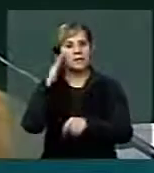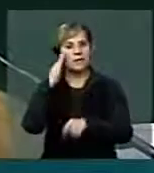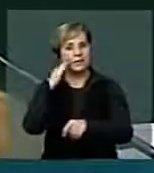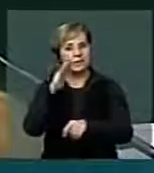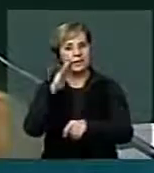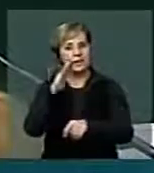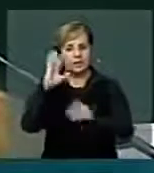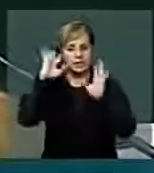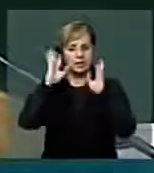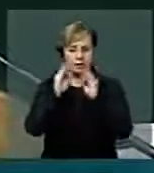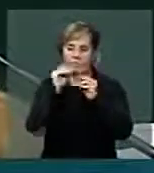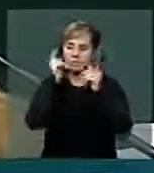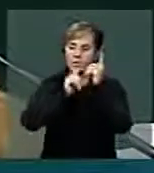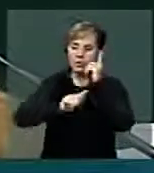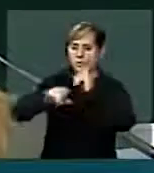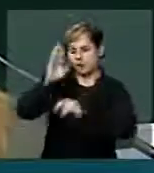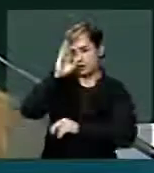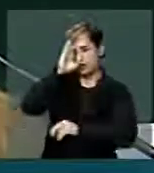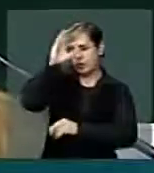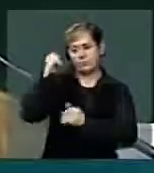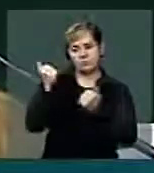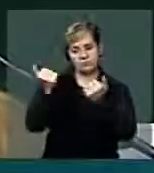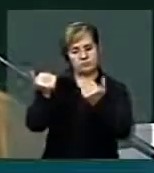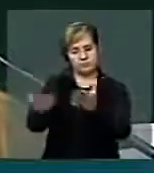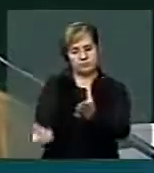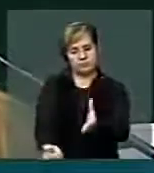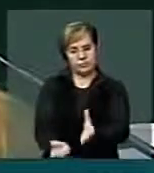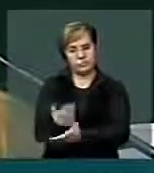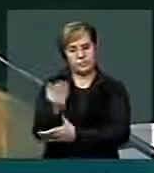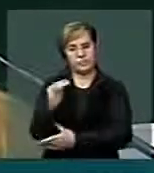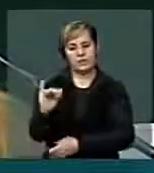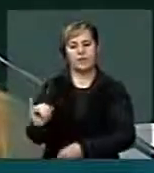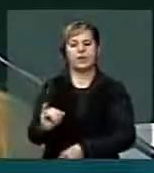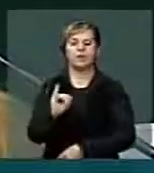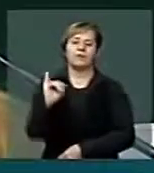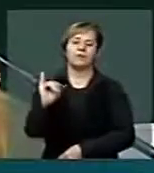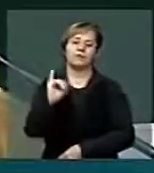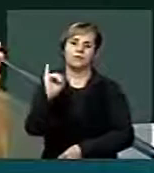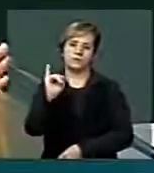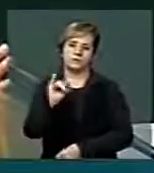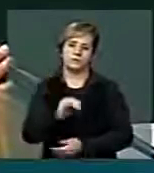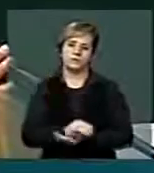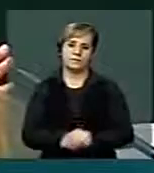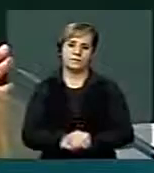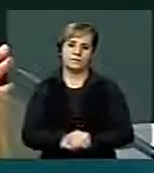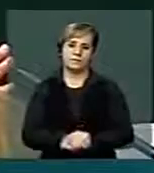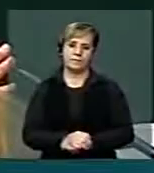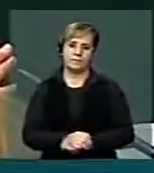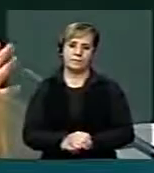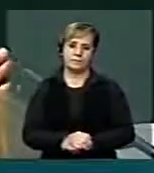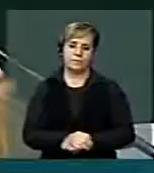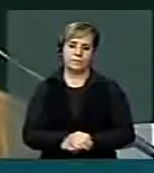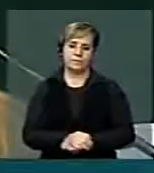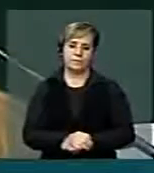esse é um momento importante que a gente possa estar fazendo o grande debate. Imagina,